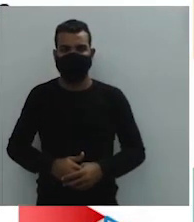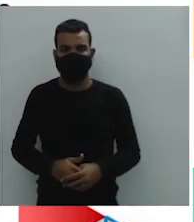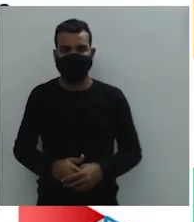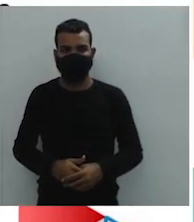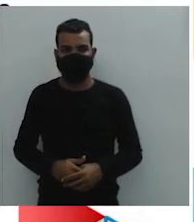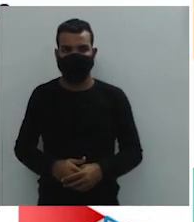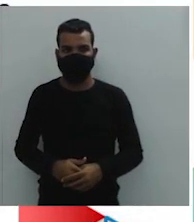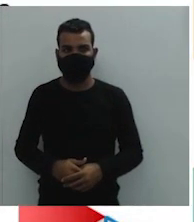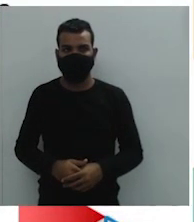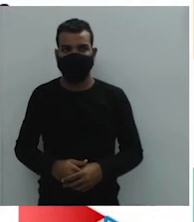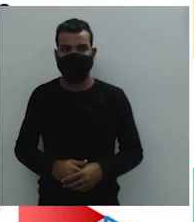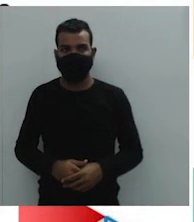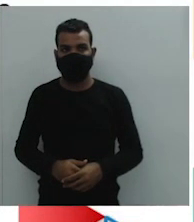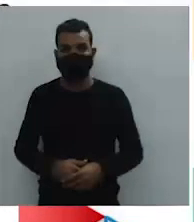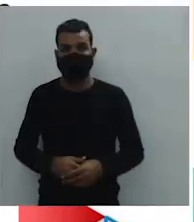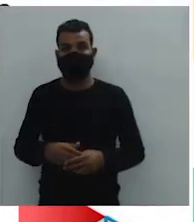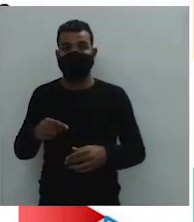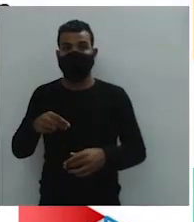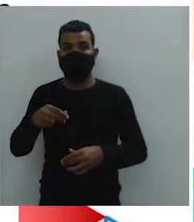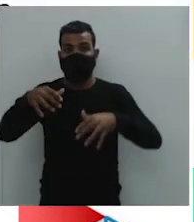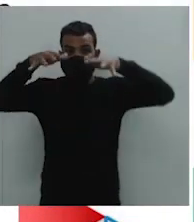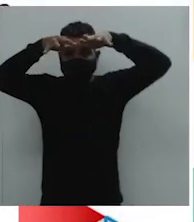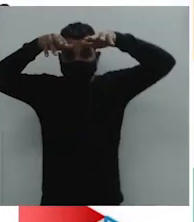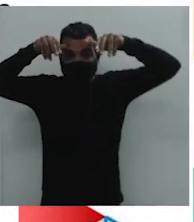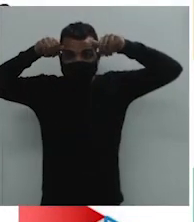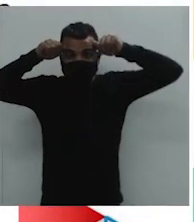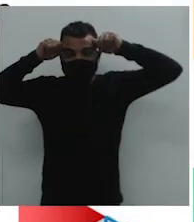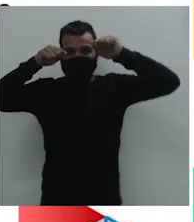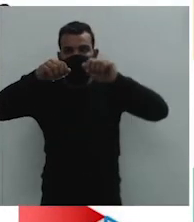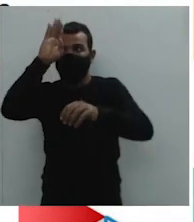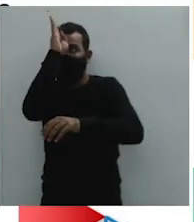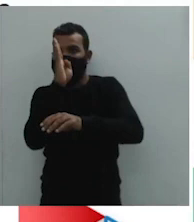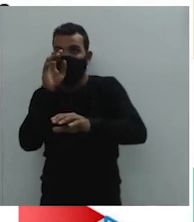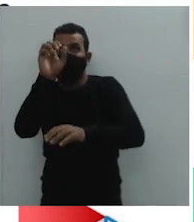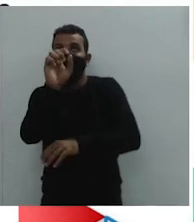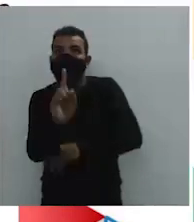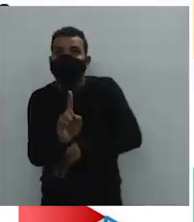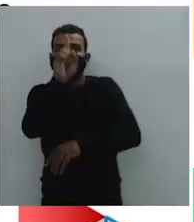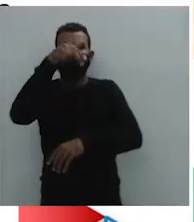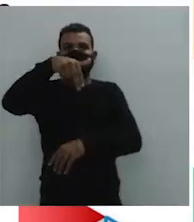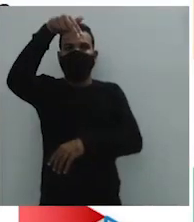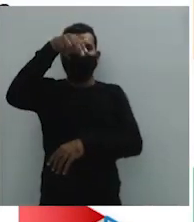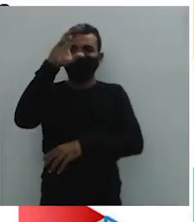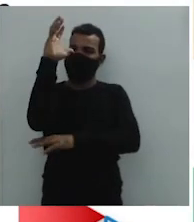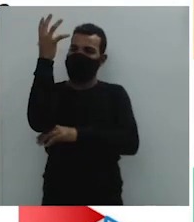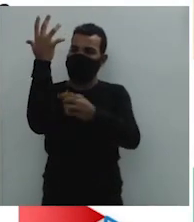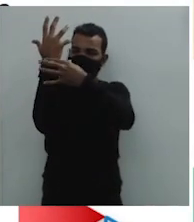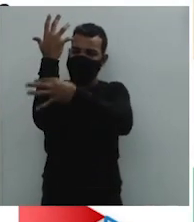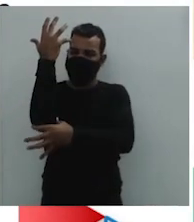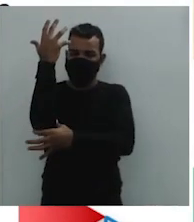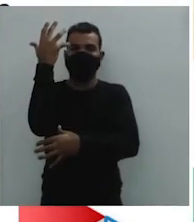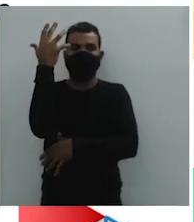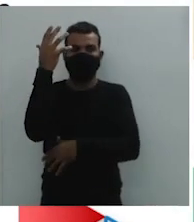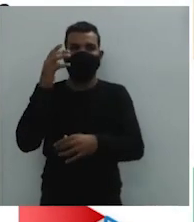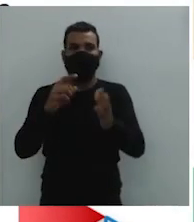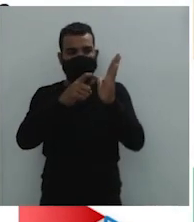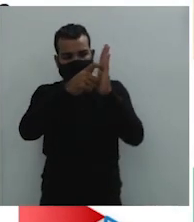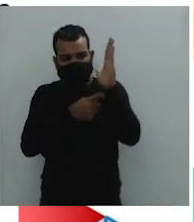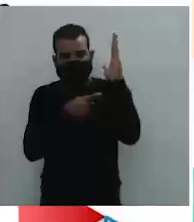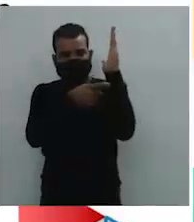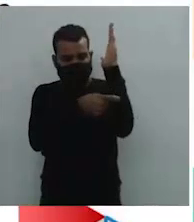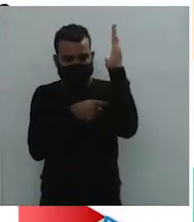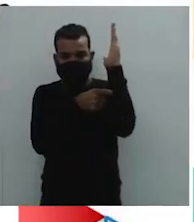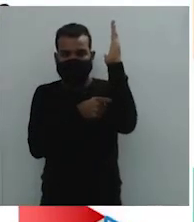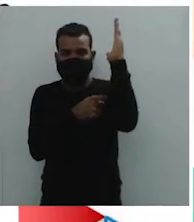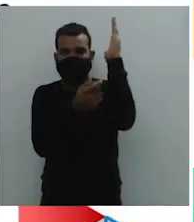surto, né, da borracha, vamos dizer assim, na região amazônica, da seringueira, que se retirava o látex, que